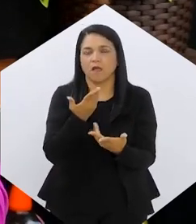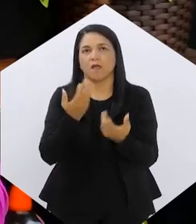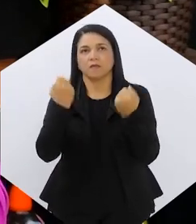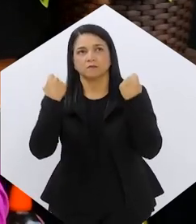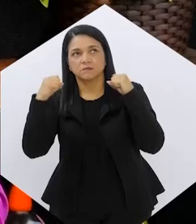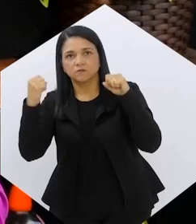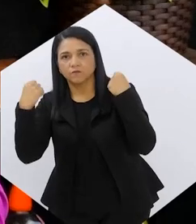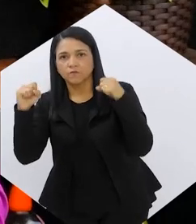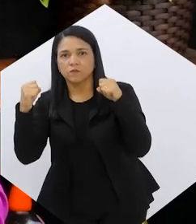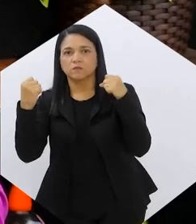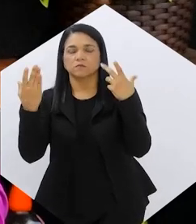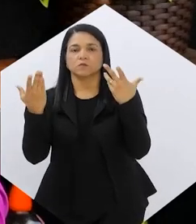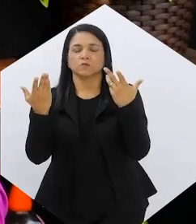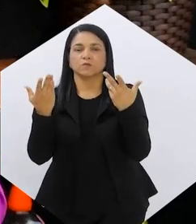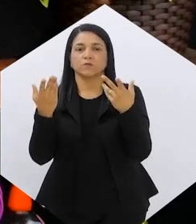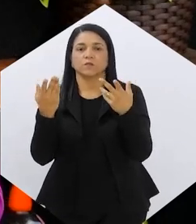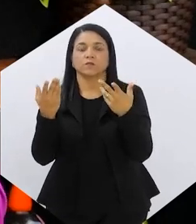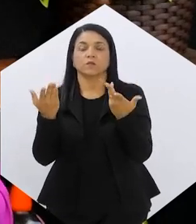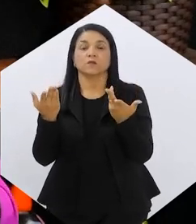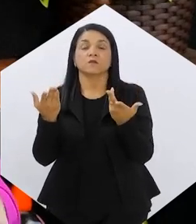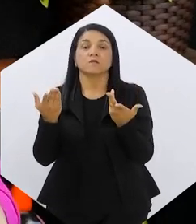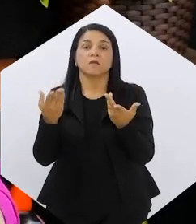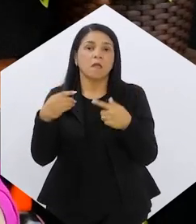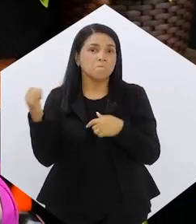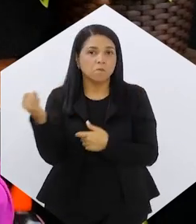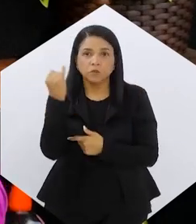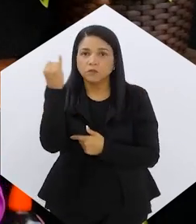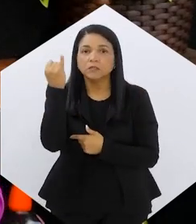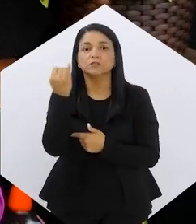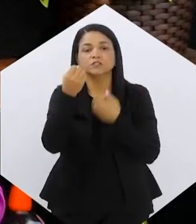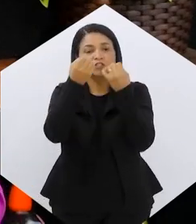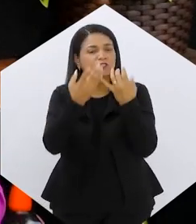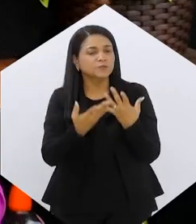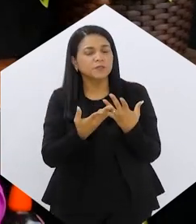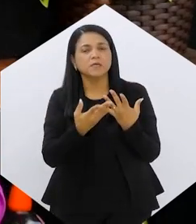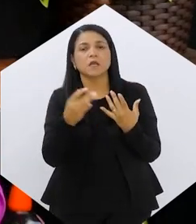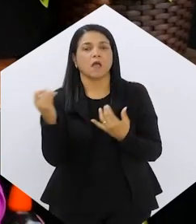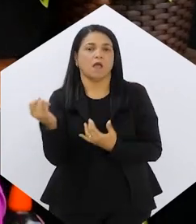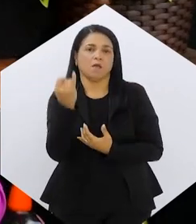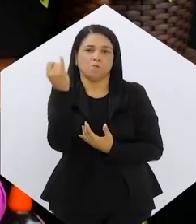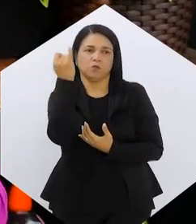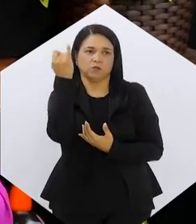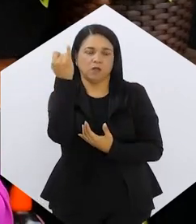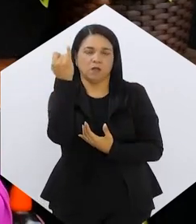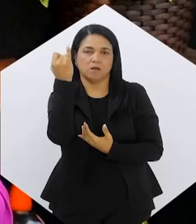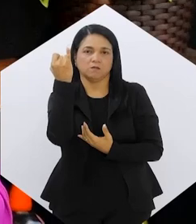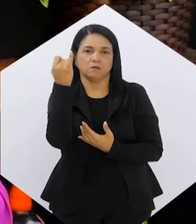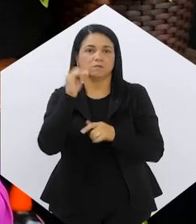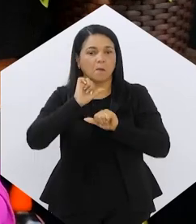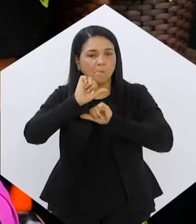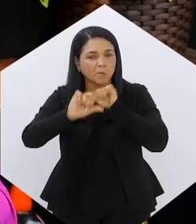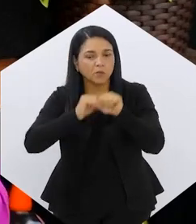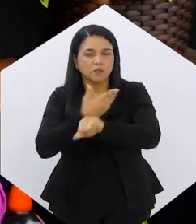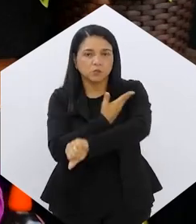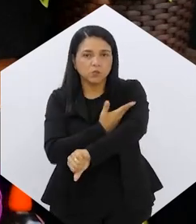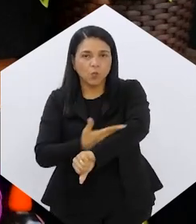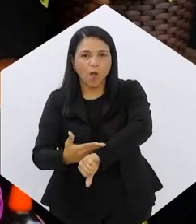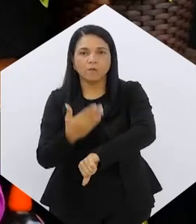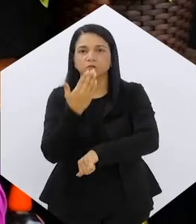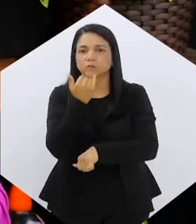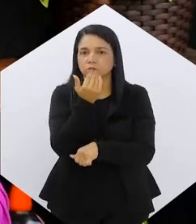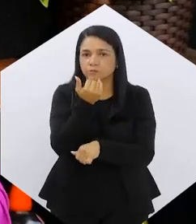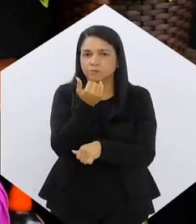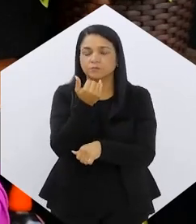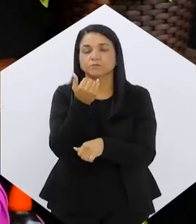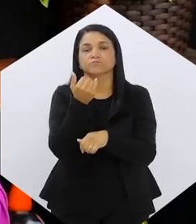tanto aí de exercícios físicos, mas também alimentares. Queria que você falasse um pouquinho para a gente a importância, né? Da mudança desse hábito